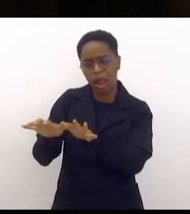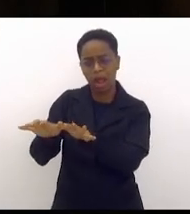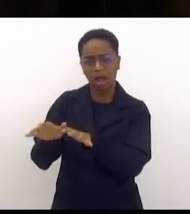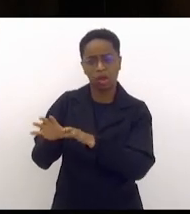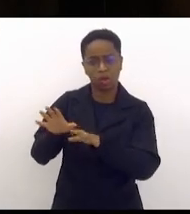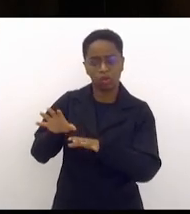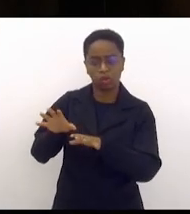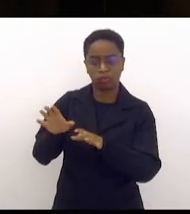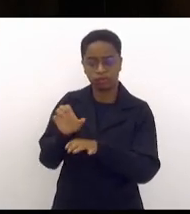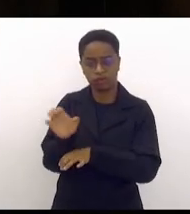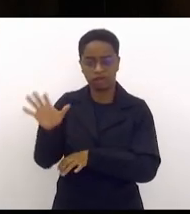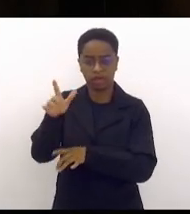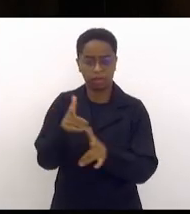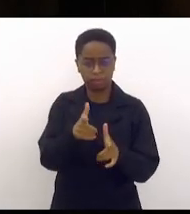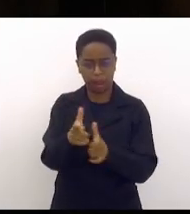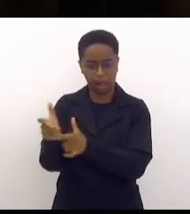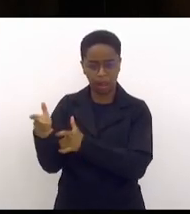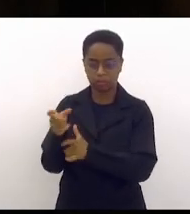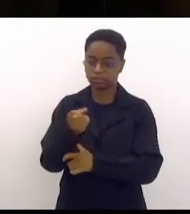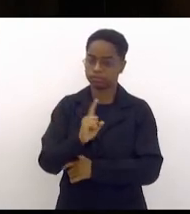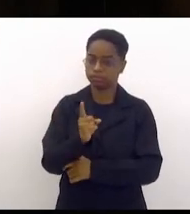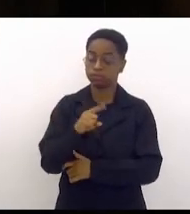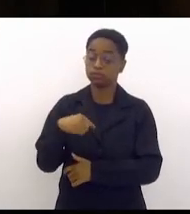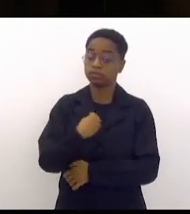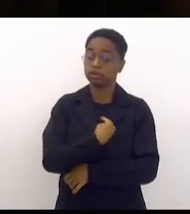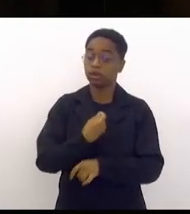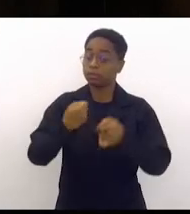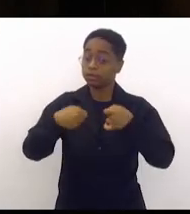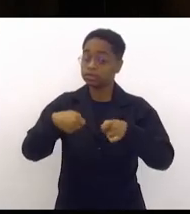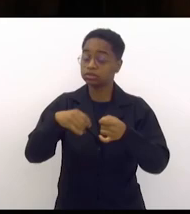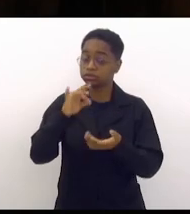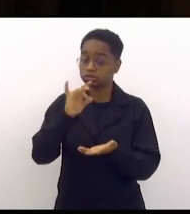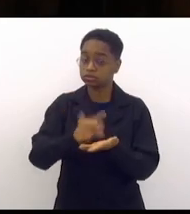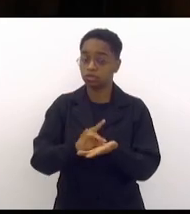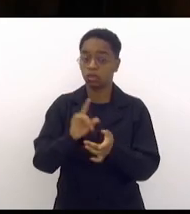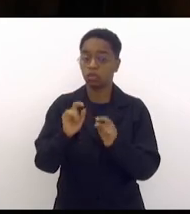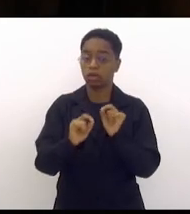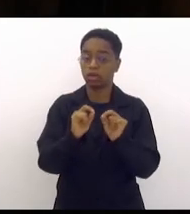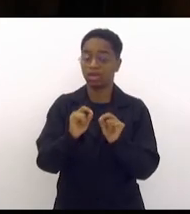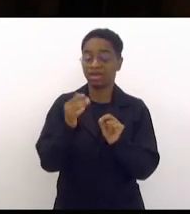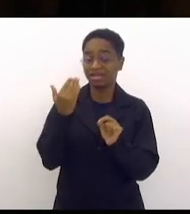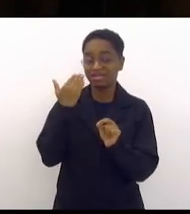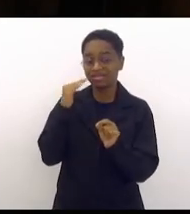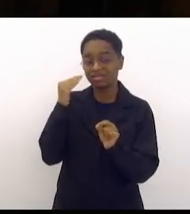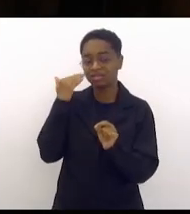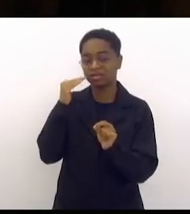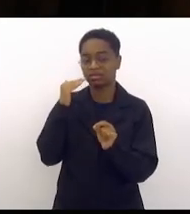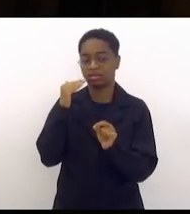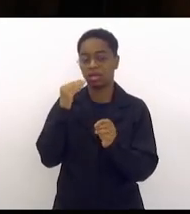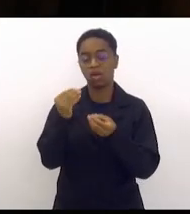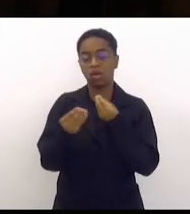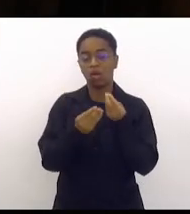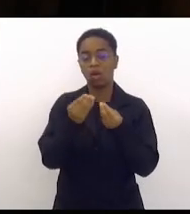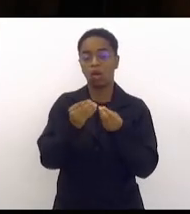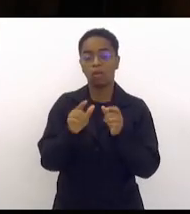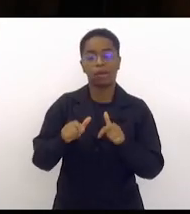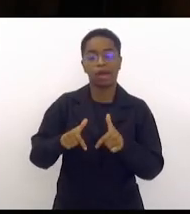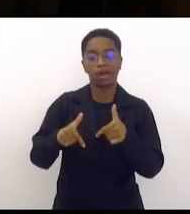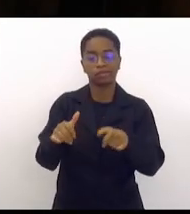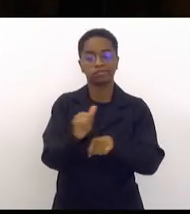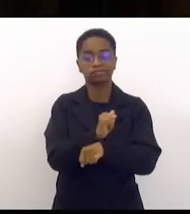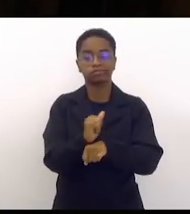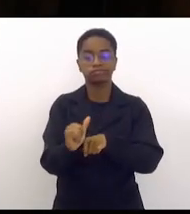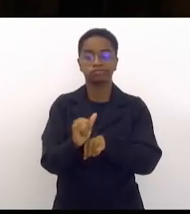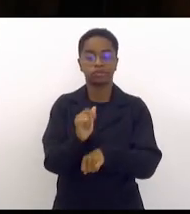atirando o que nós precisamos é o entendimento de inteligência para que